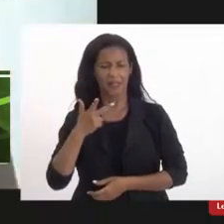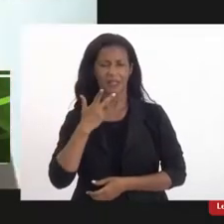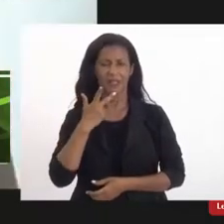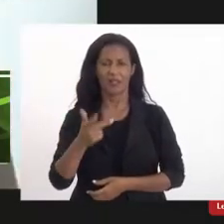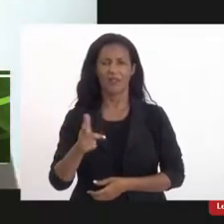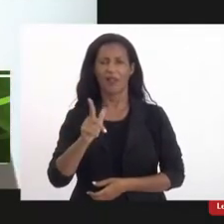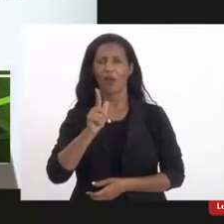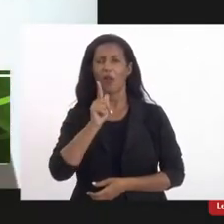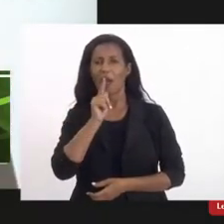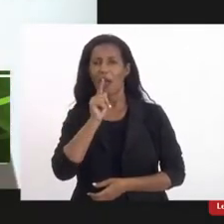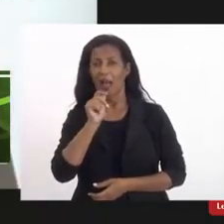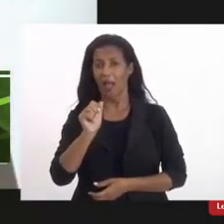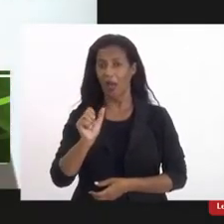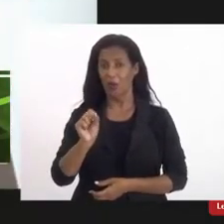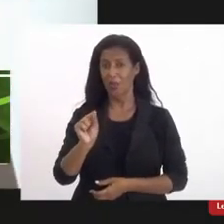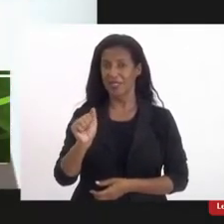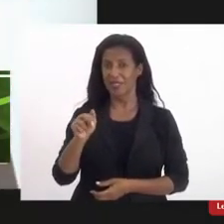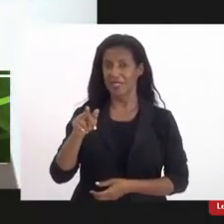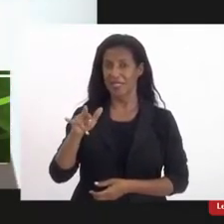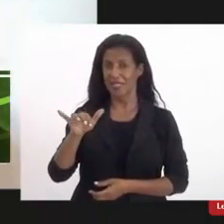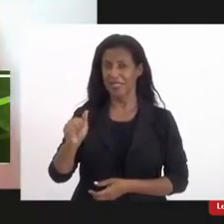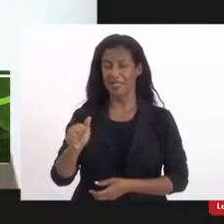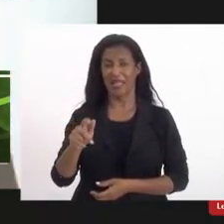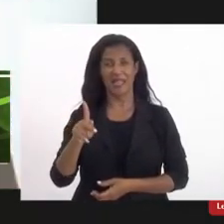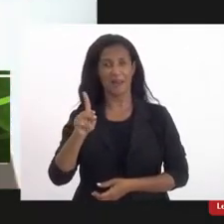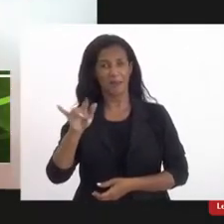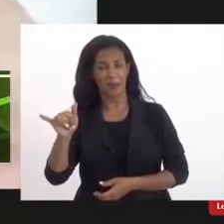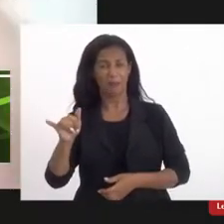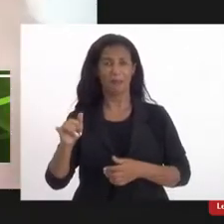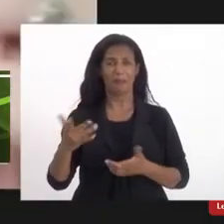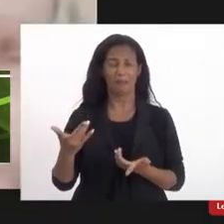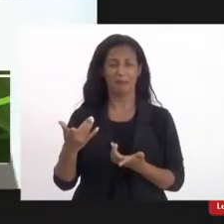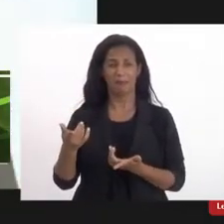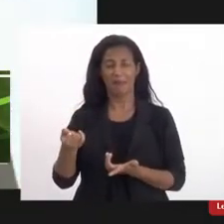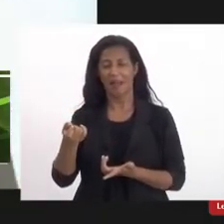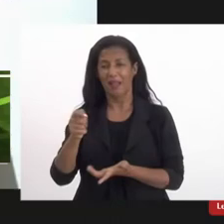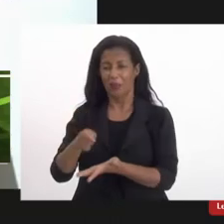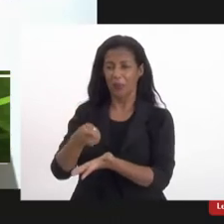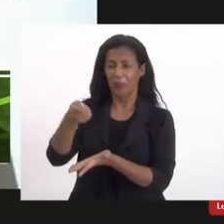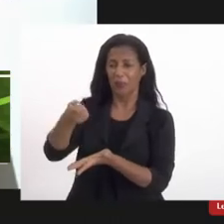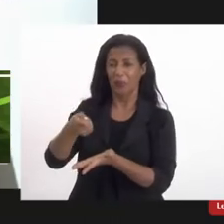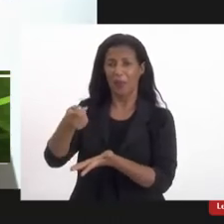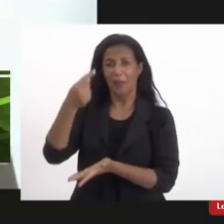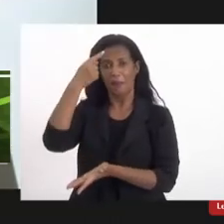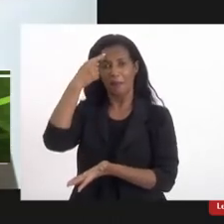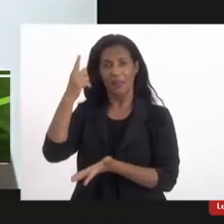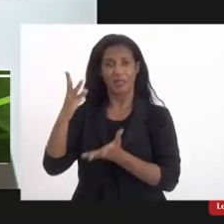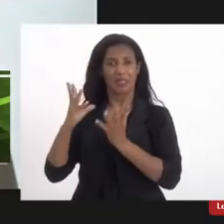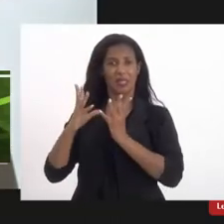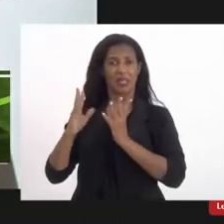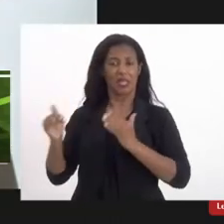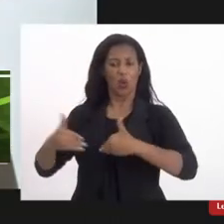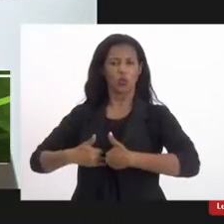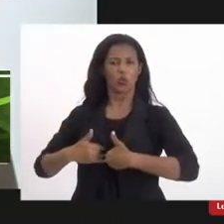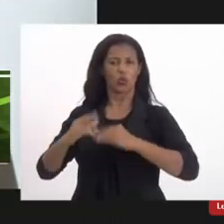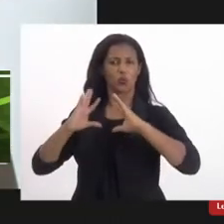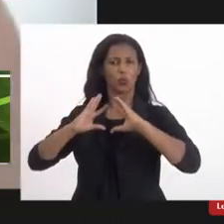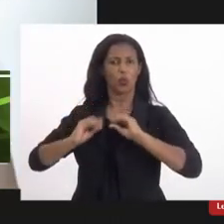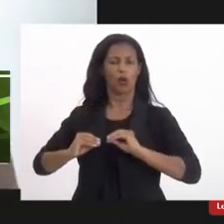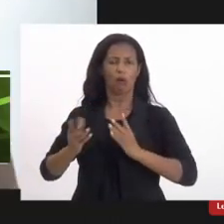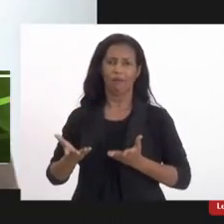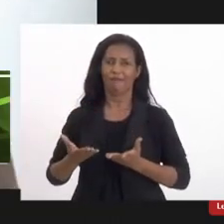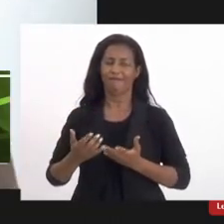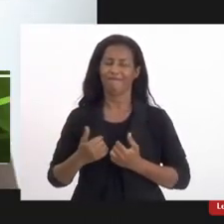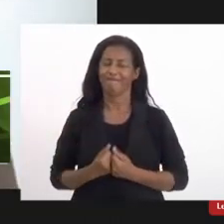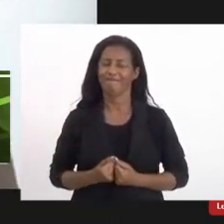água sanitária pelos pais, por cuidadores, para curar o autismo, então, assim, eu ficaria